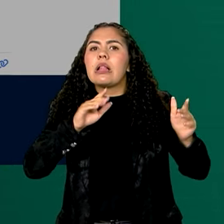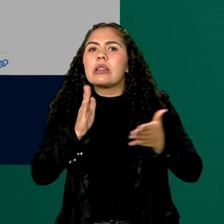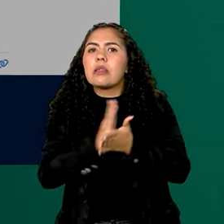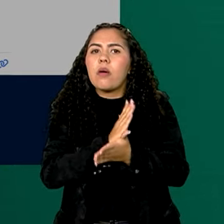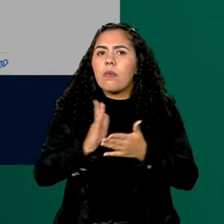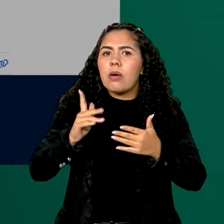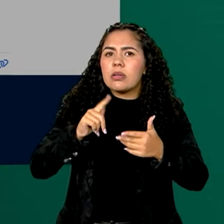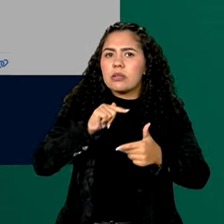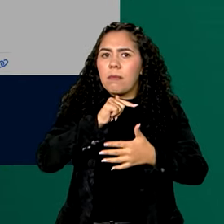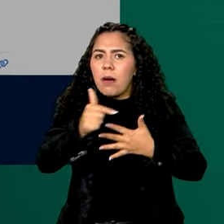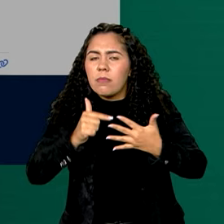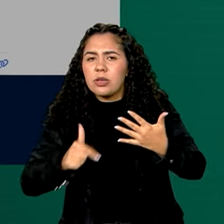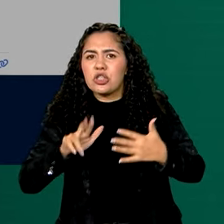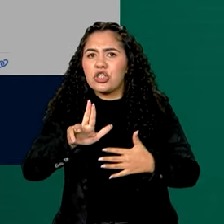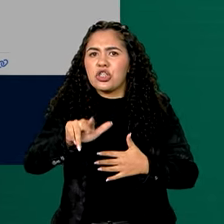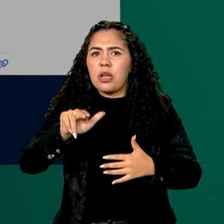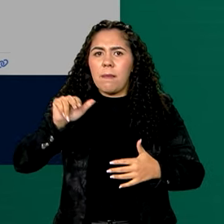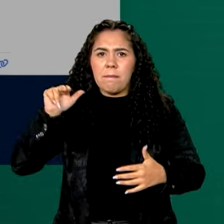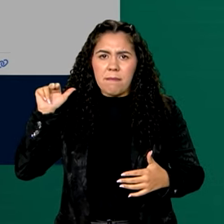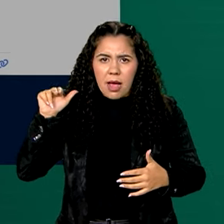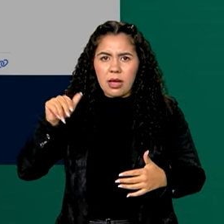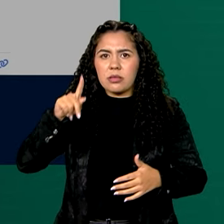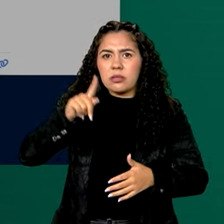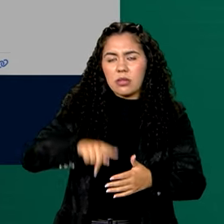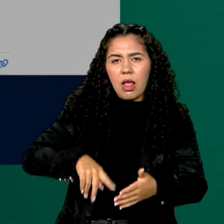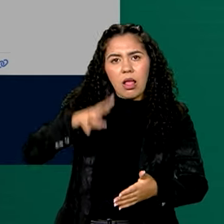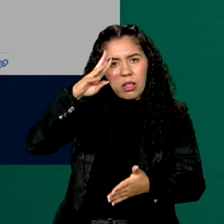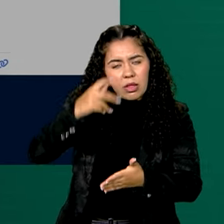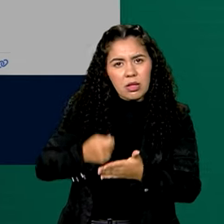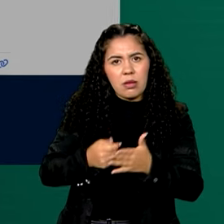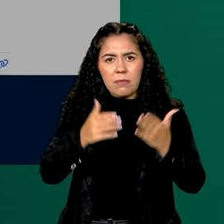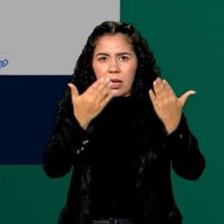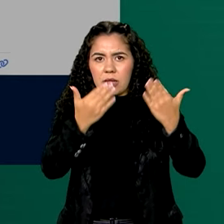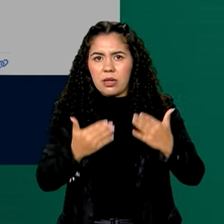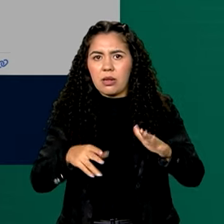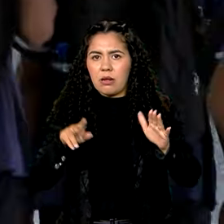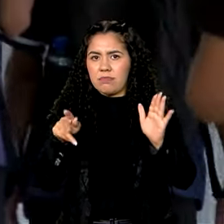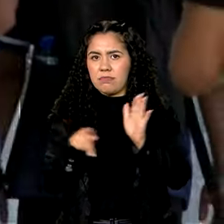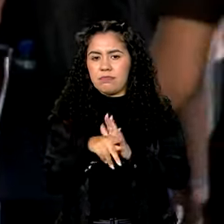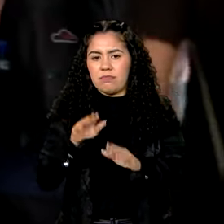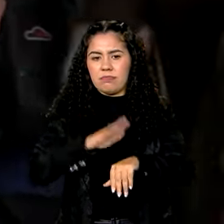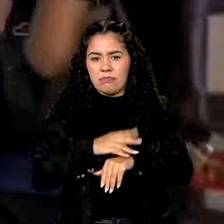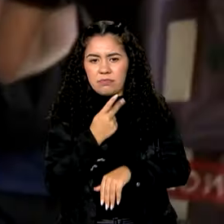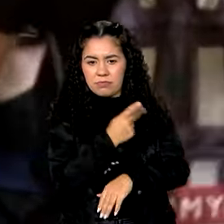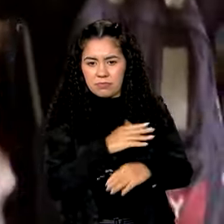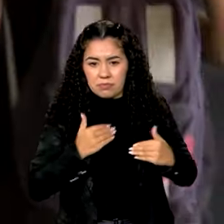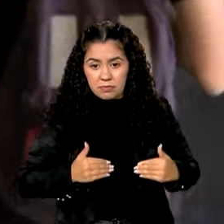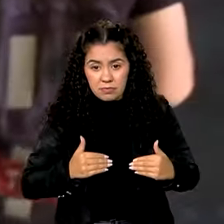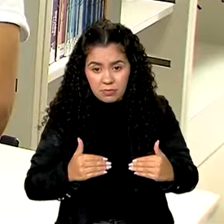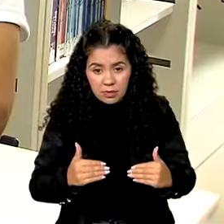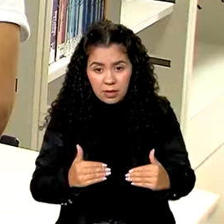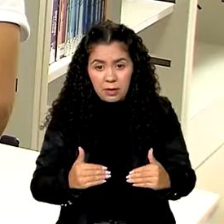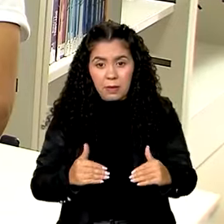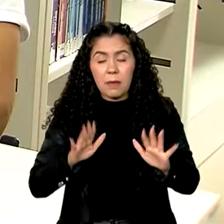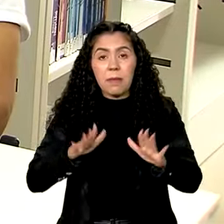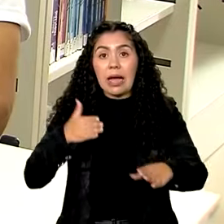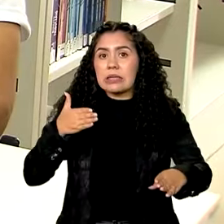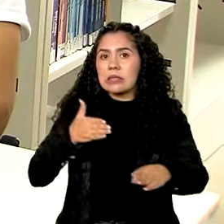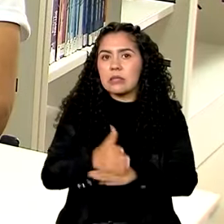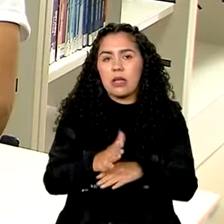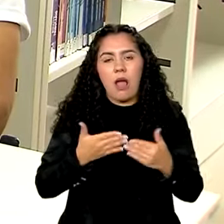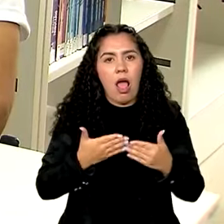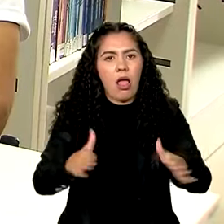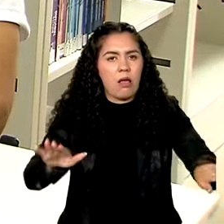jamais estiveram entre as medidas em análise pela pasta. O acesso amplo à